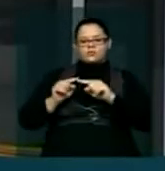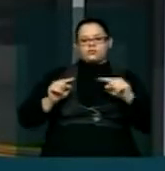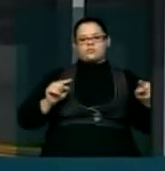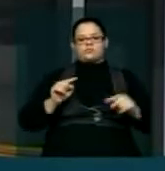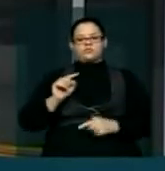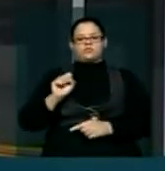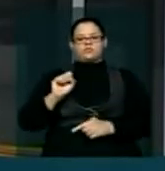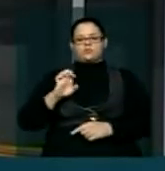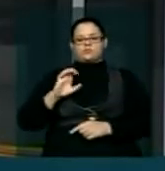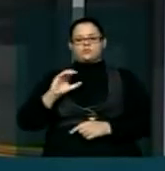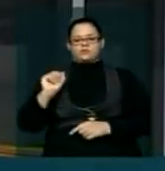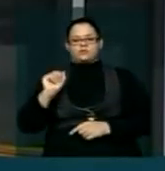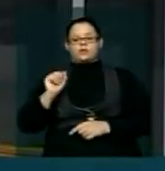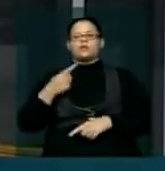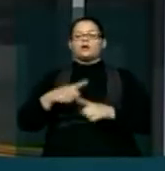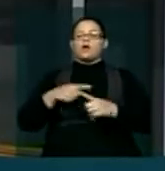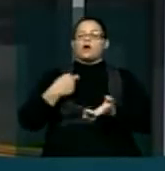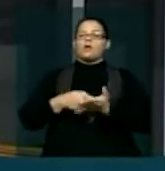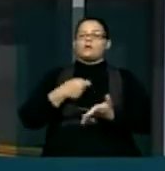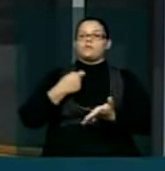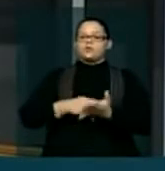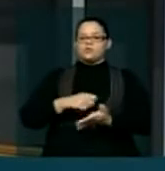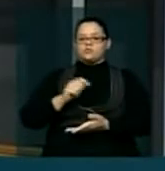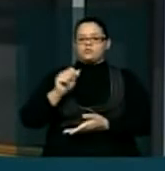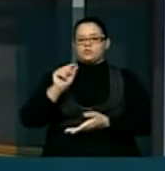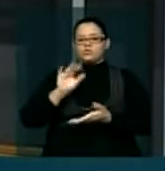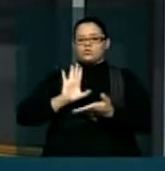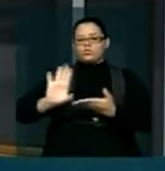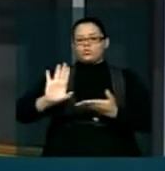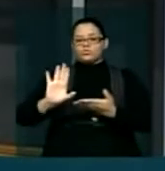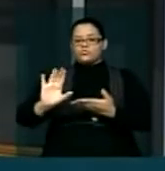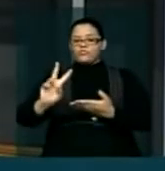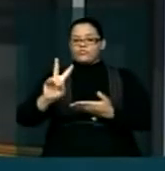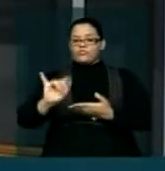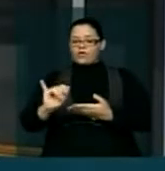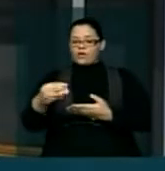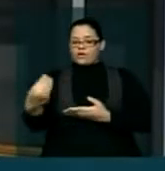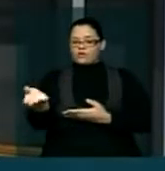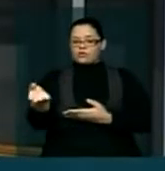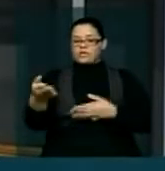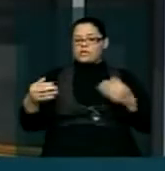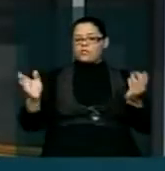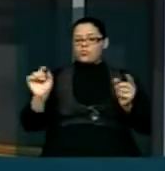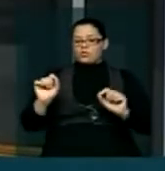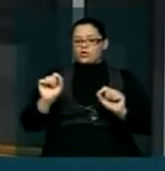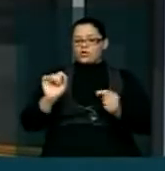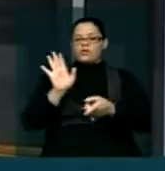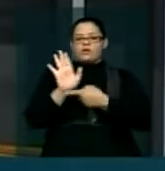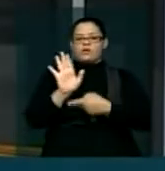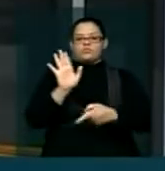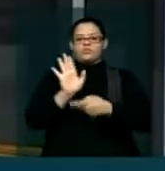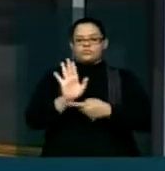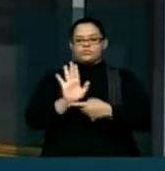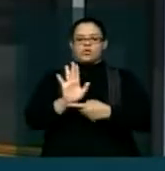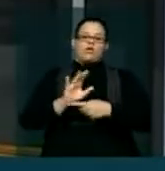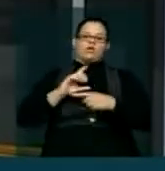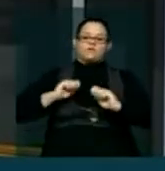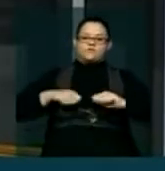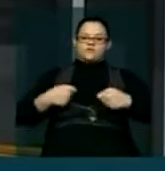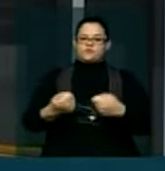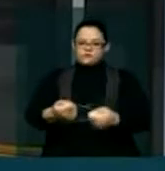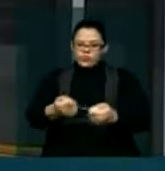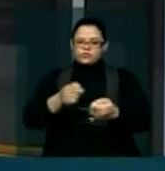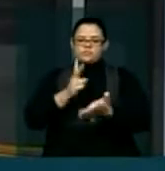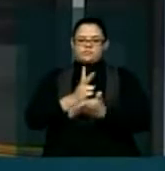destas estiagens, obrigando que estes recursos, então, sejam empregados no atendimento, sejam empregados no esforço de